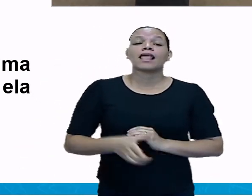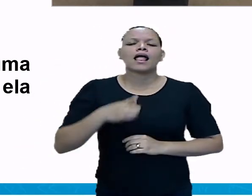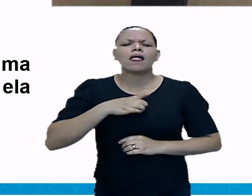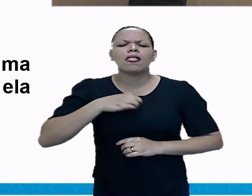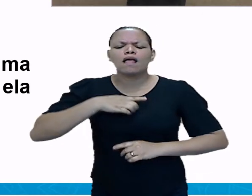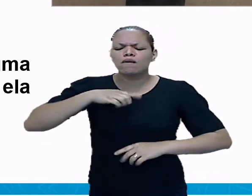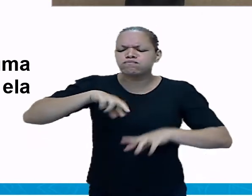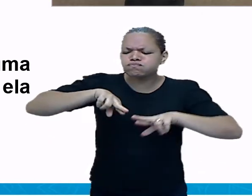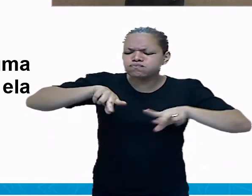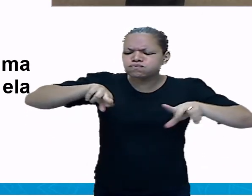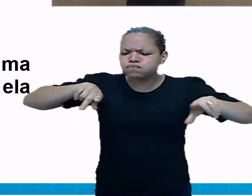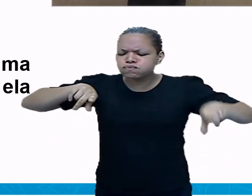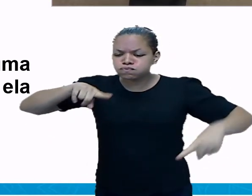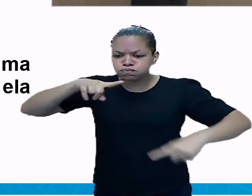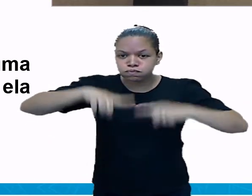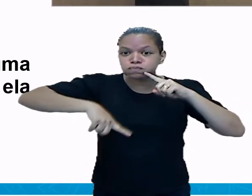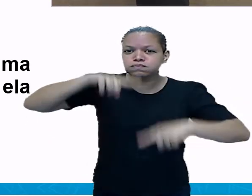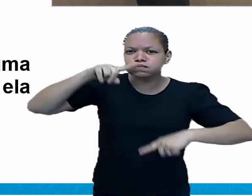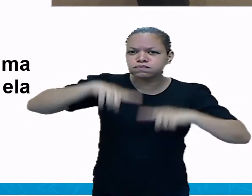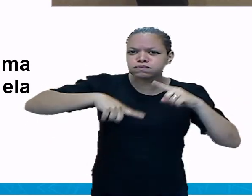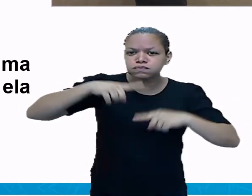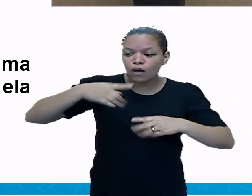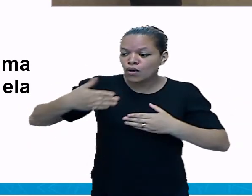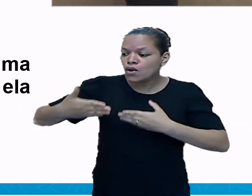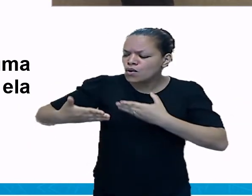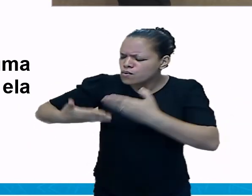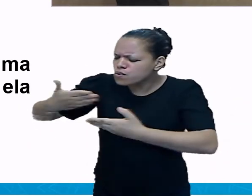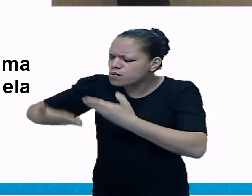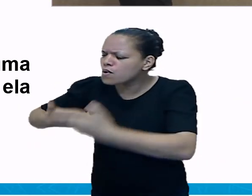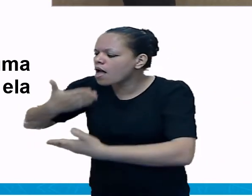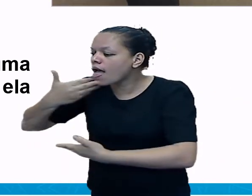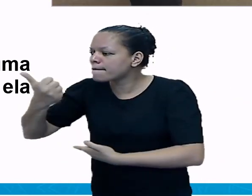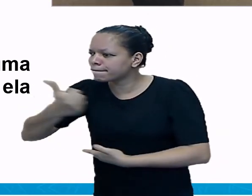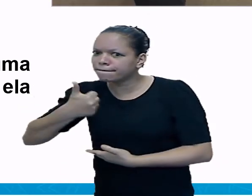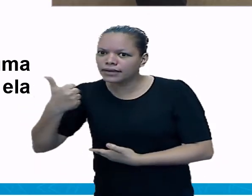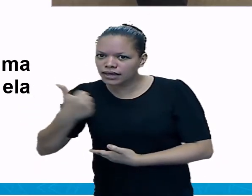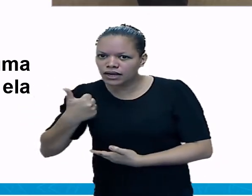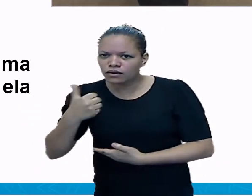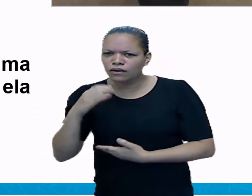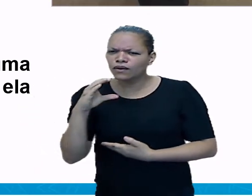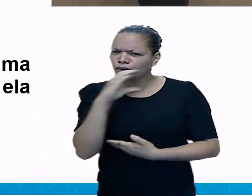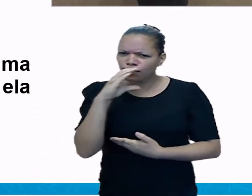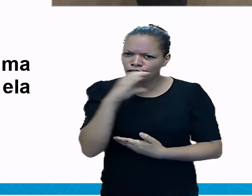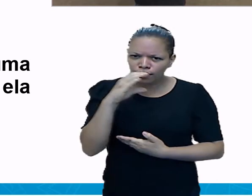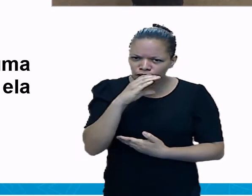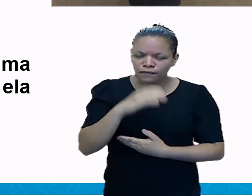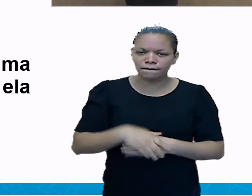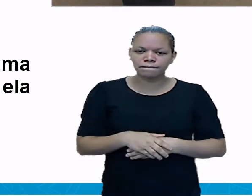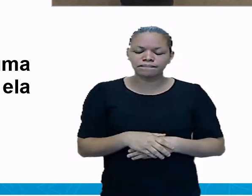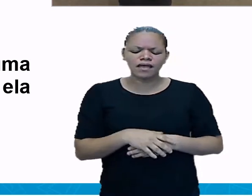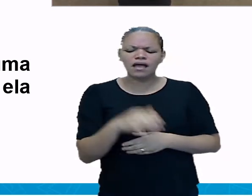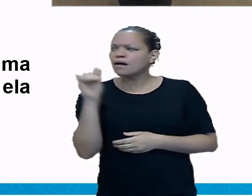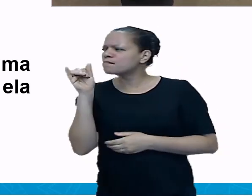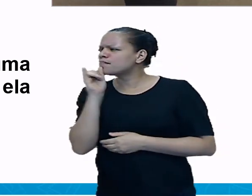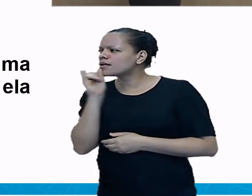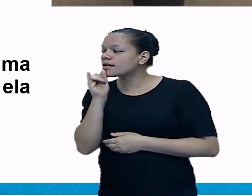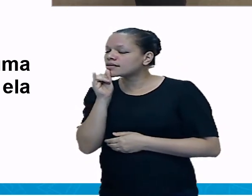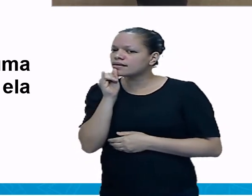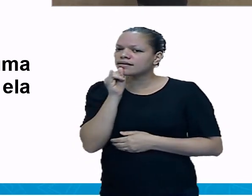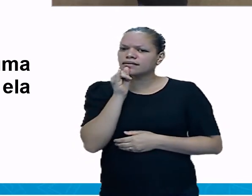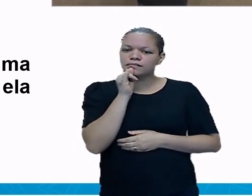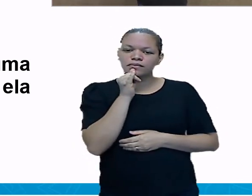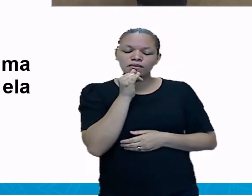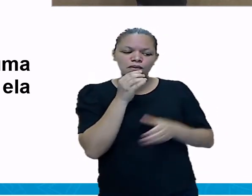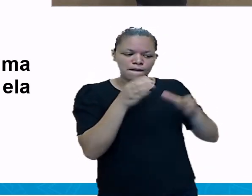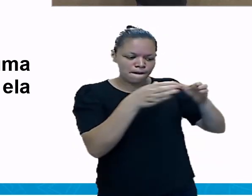explique por que a panela é de ferro ou de alumínio, mas o cabo é de